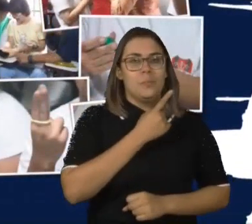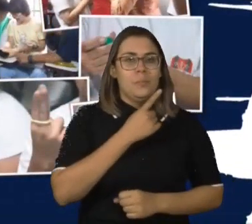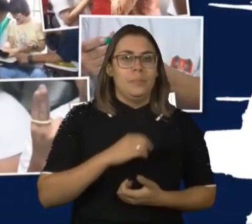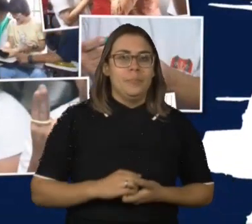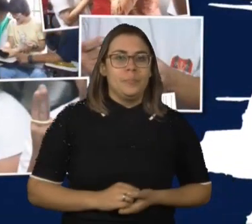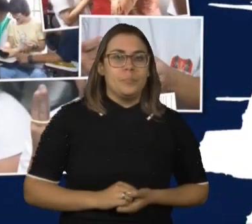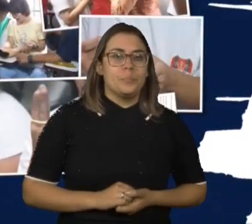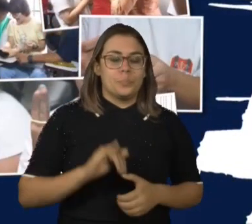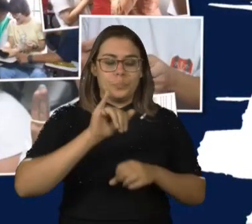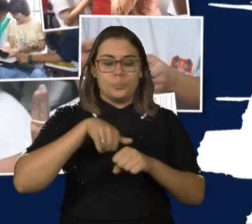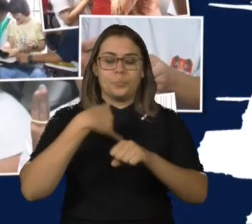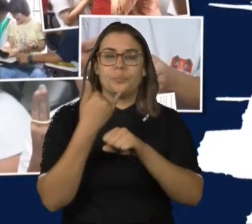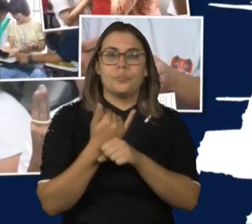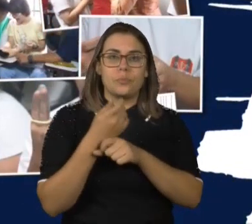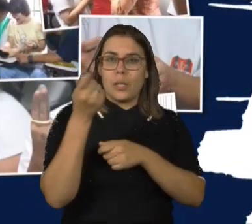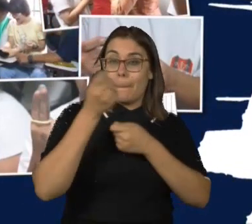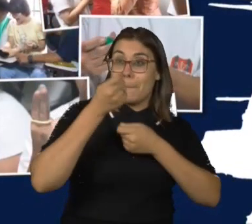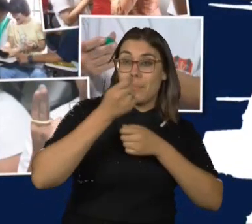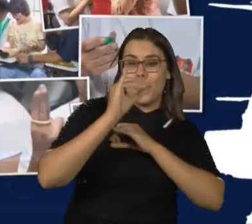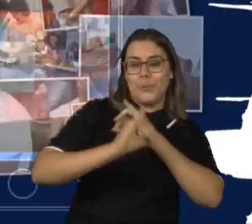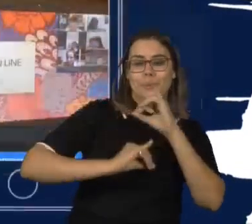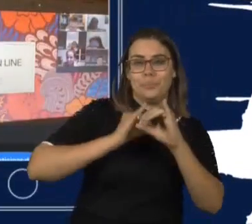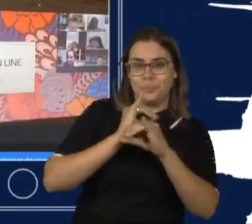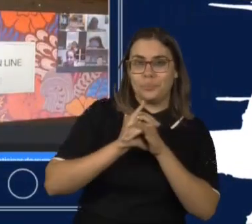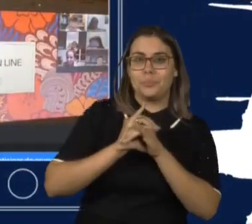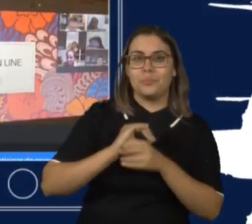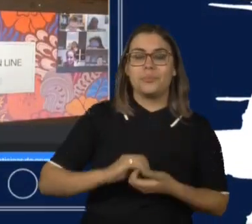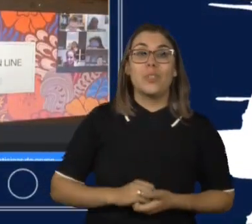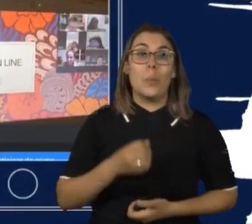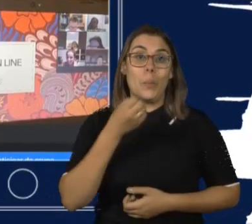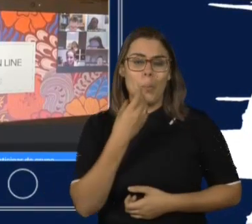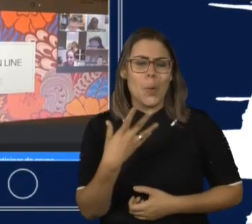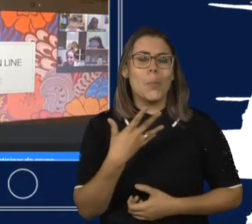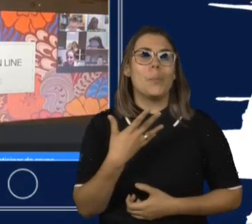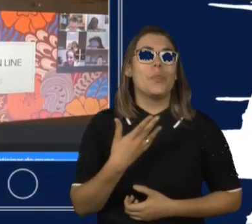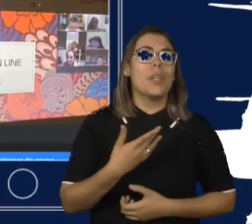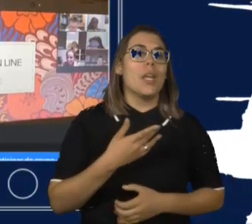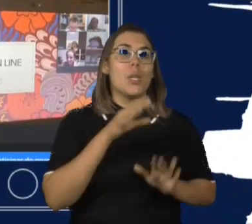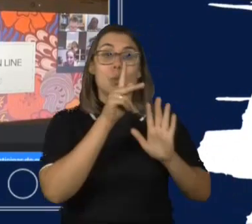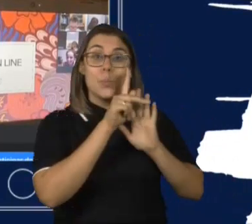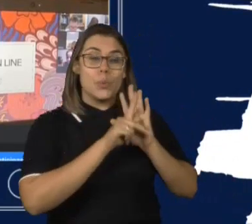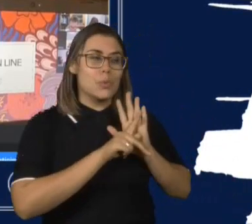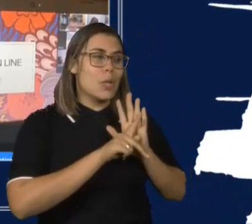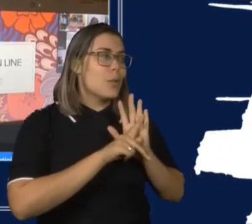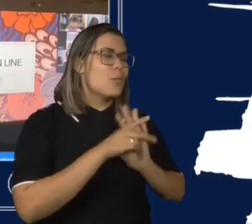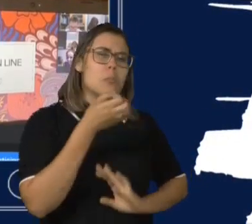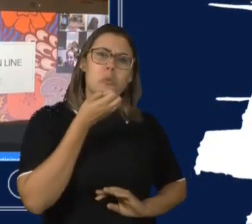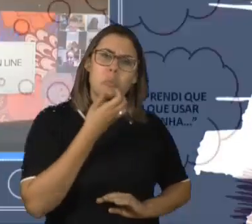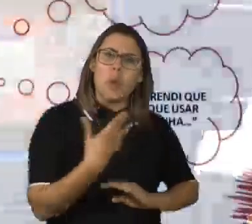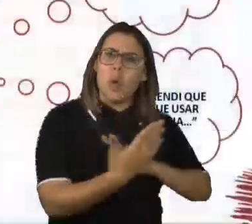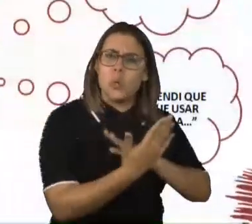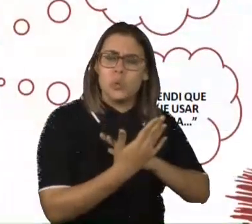no YouTube, está o Vivo Pipas Online. Bom, esse projeto foi uma linha divisória no nosso trabalho